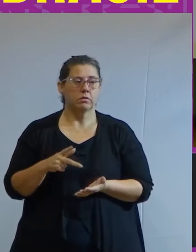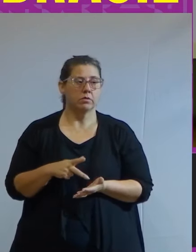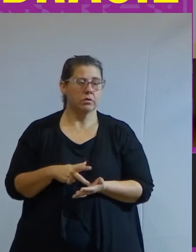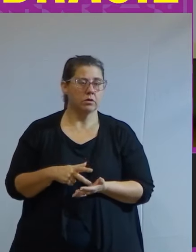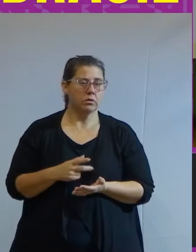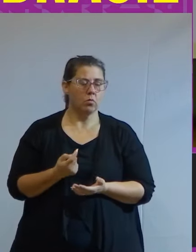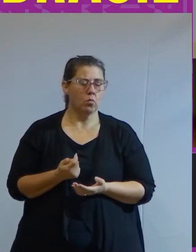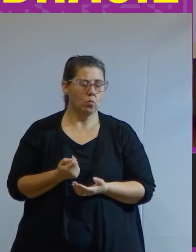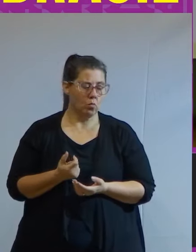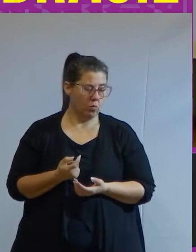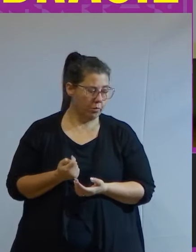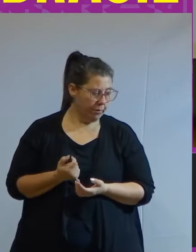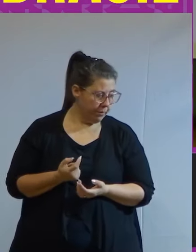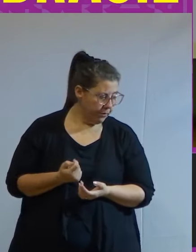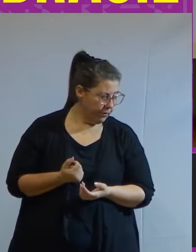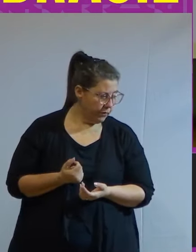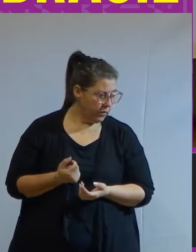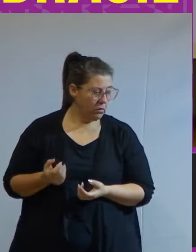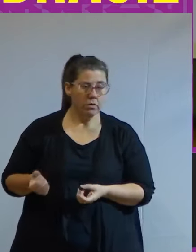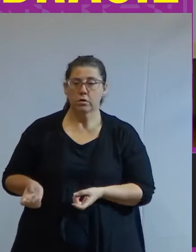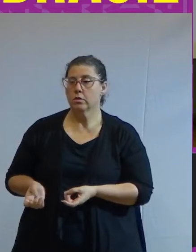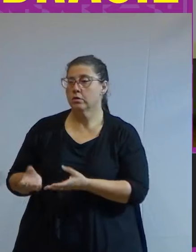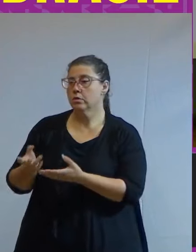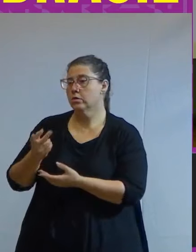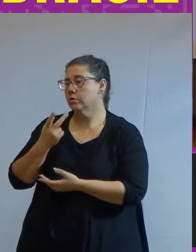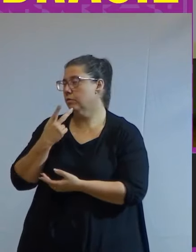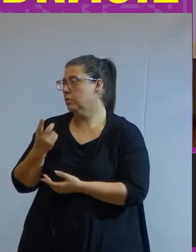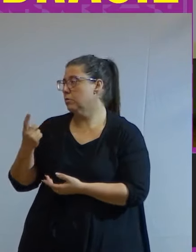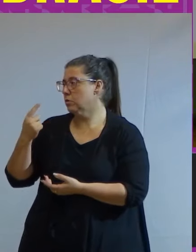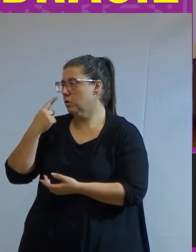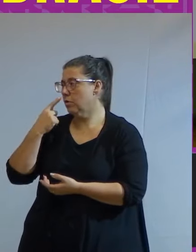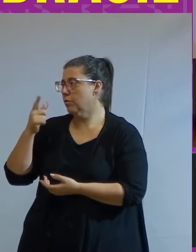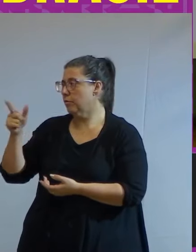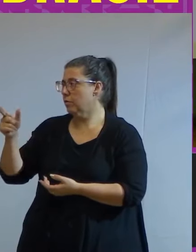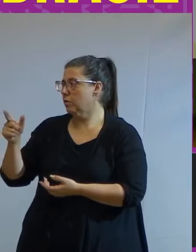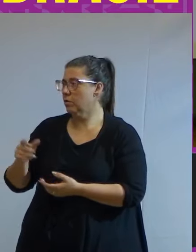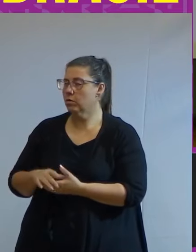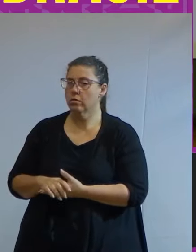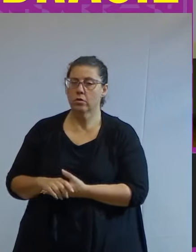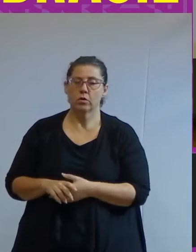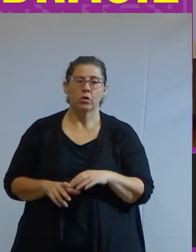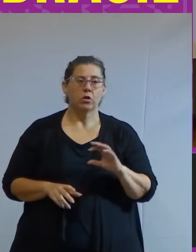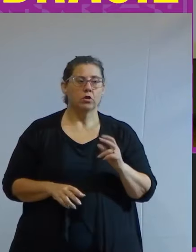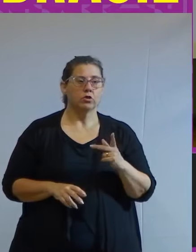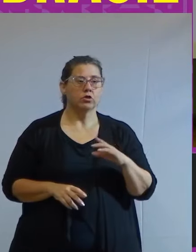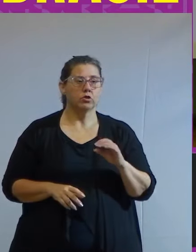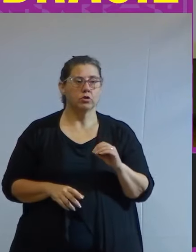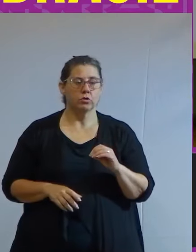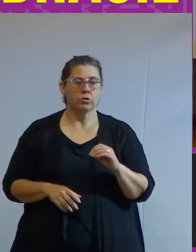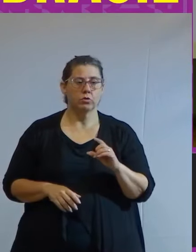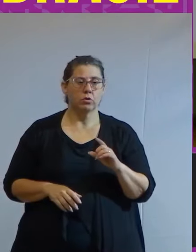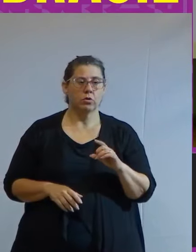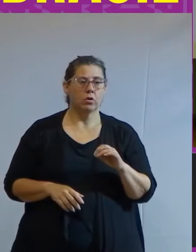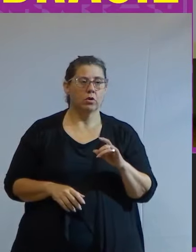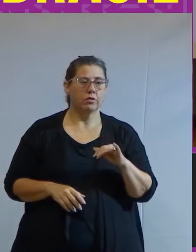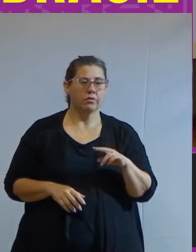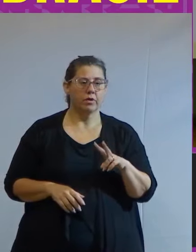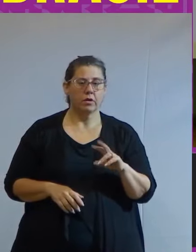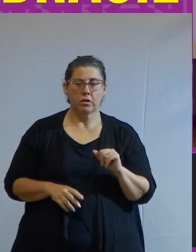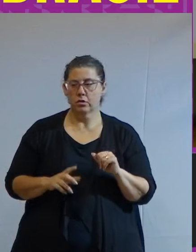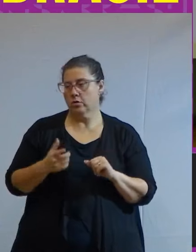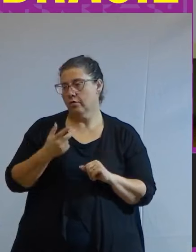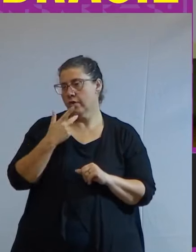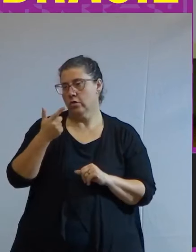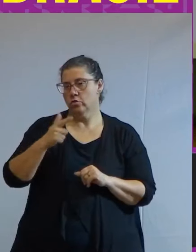quase desisti de falar depois que eu ouvi o trecho do Chico de Oliveira do Ornitor Rinc que eu falei bom é só ir lá e